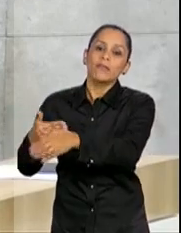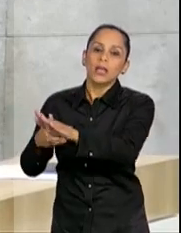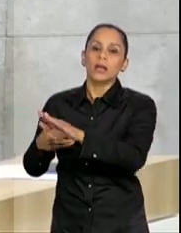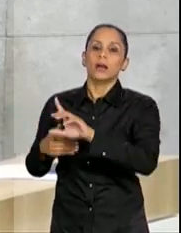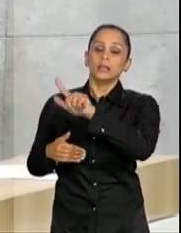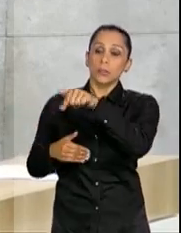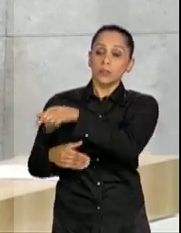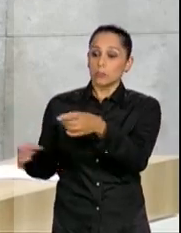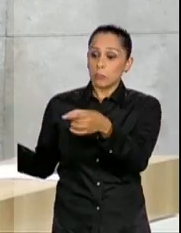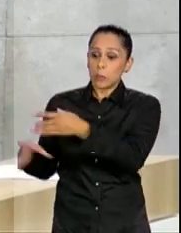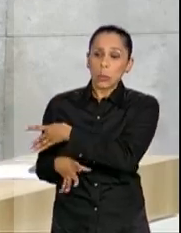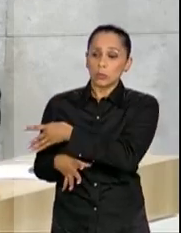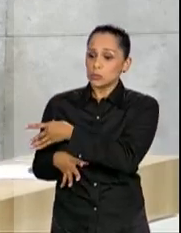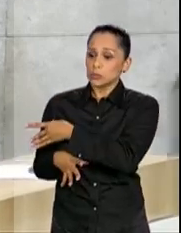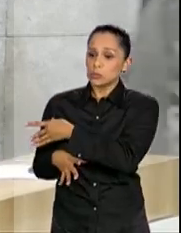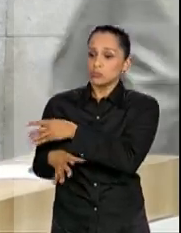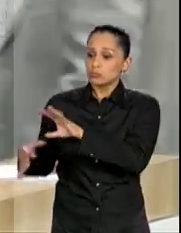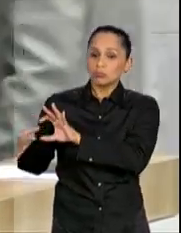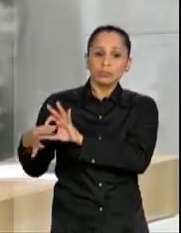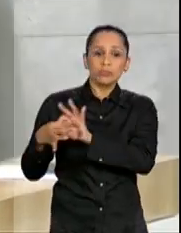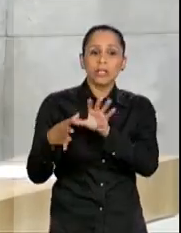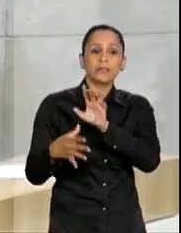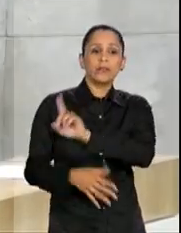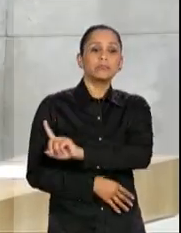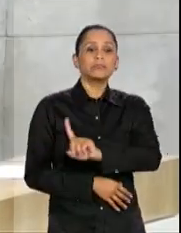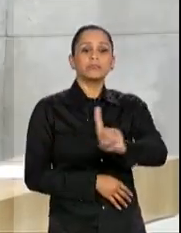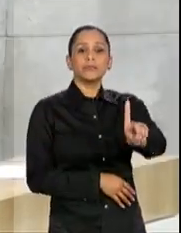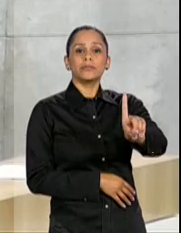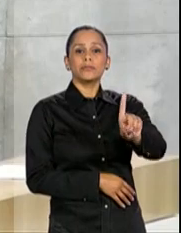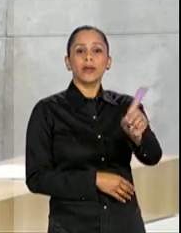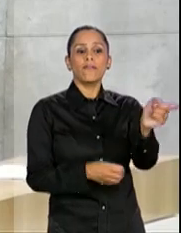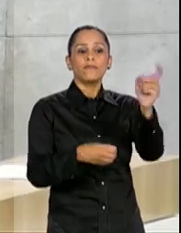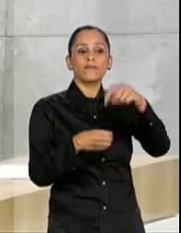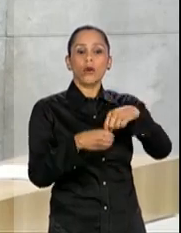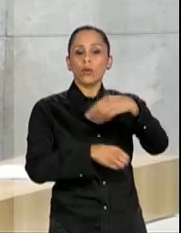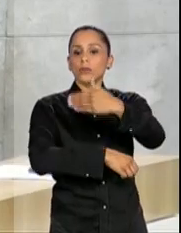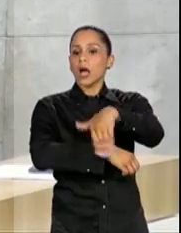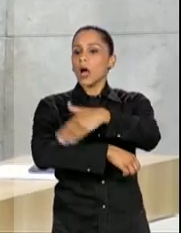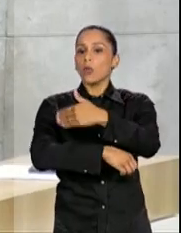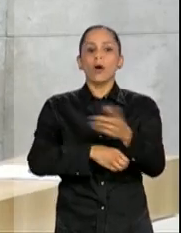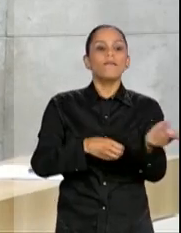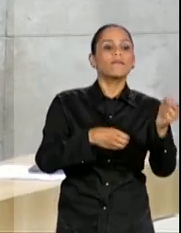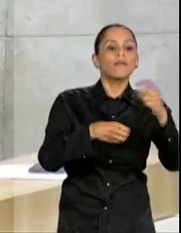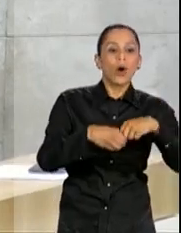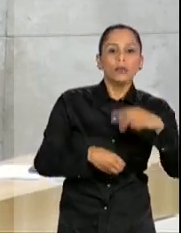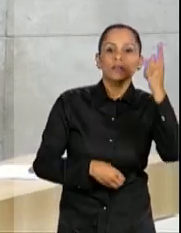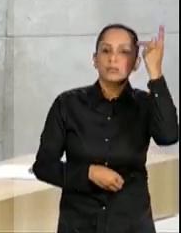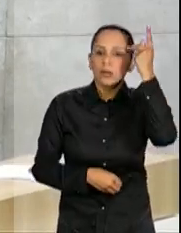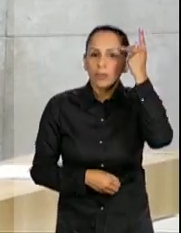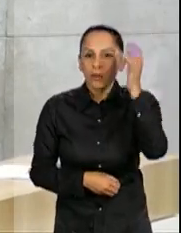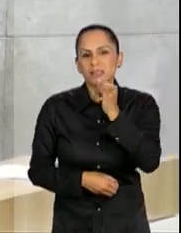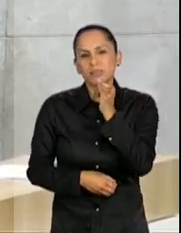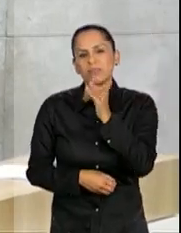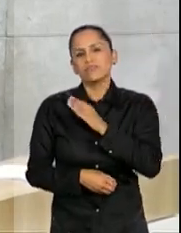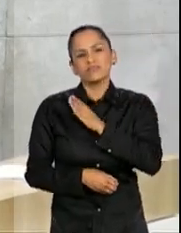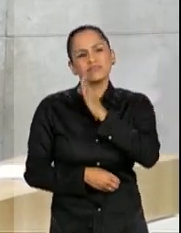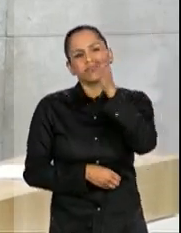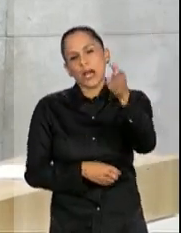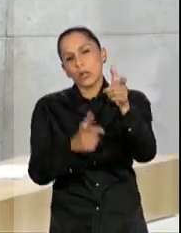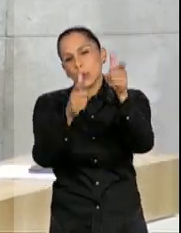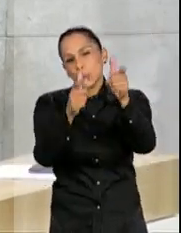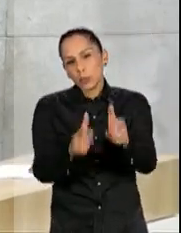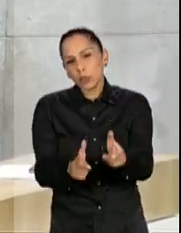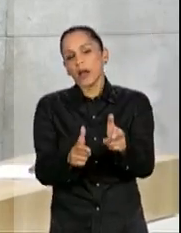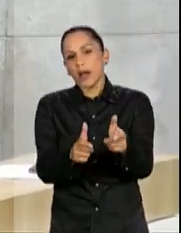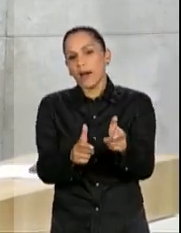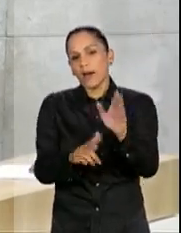aquele primeiro momento, quando ela volta para São Paulo e muitas vezes volta para a cidade de uma clínica, de um hospital no interior, que são